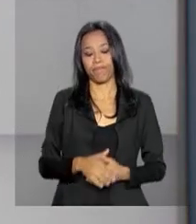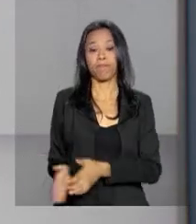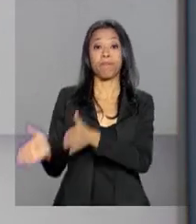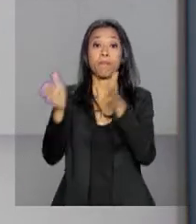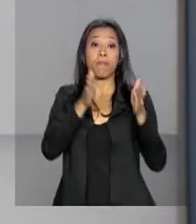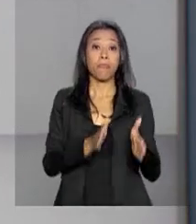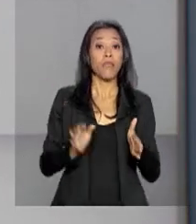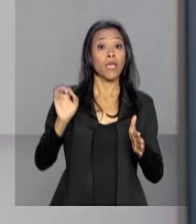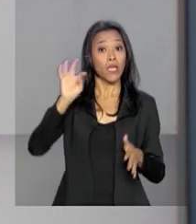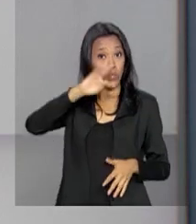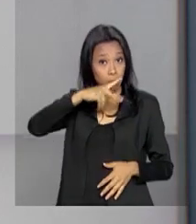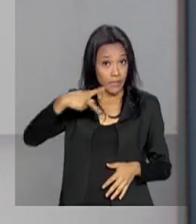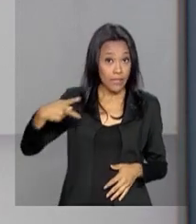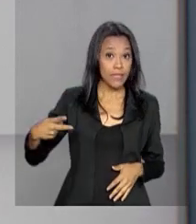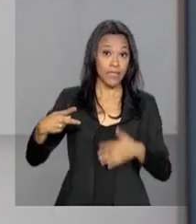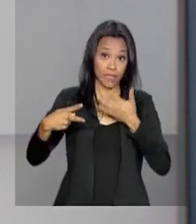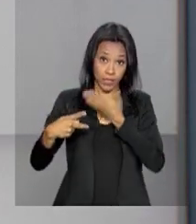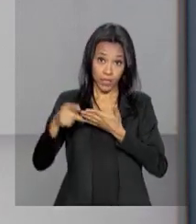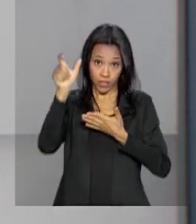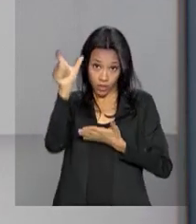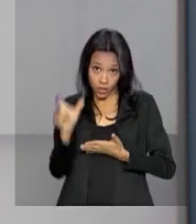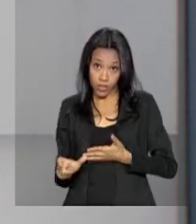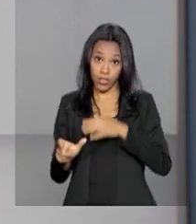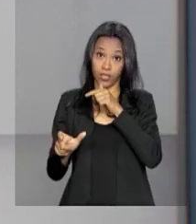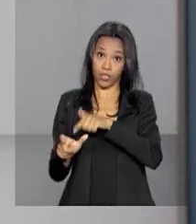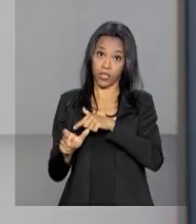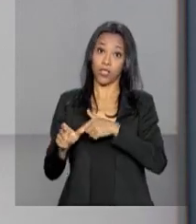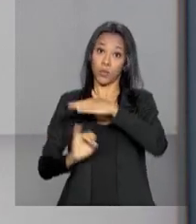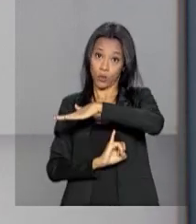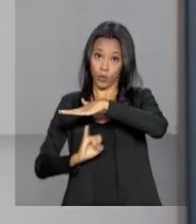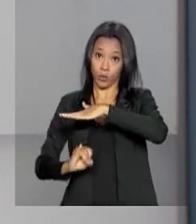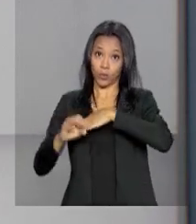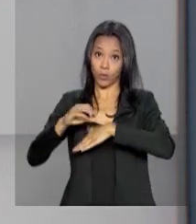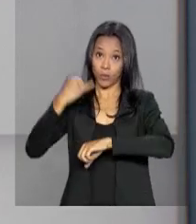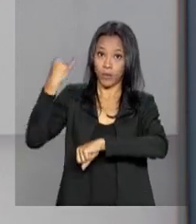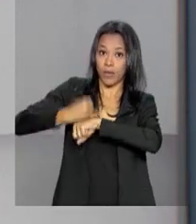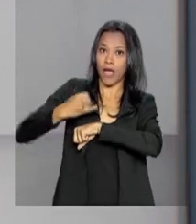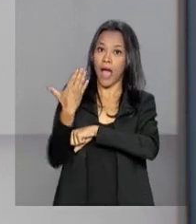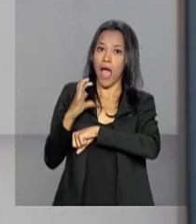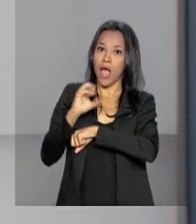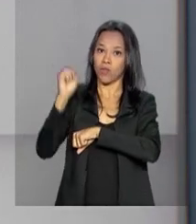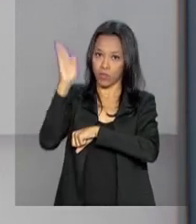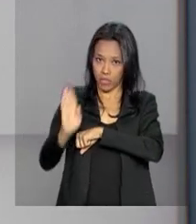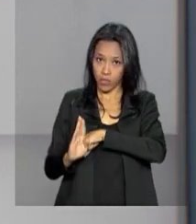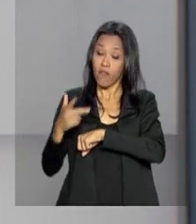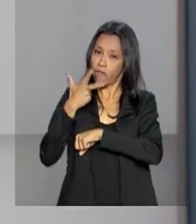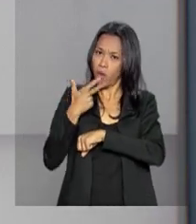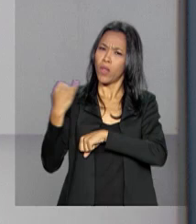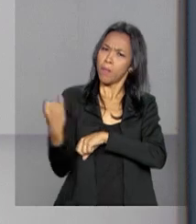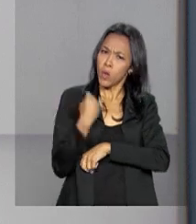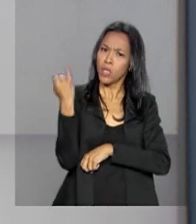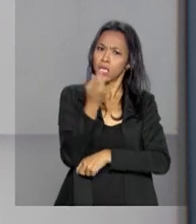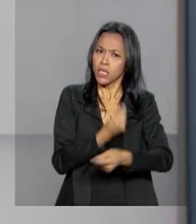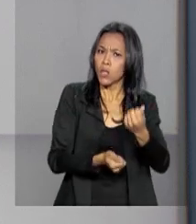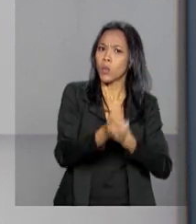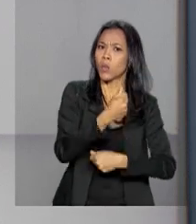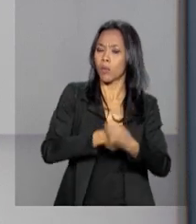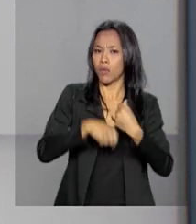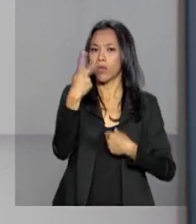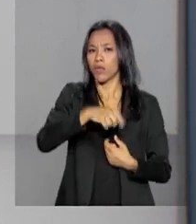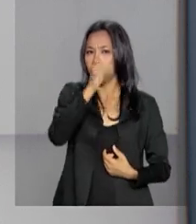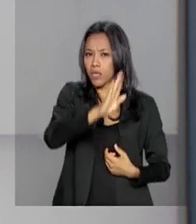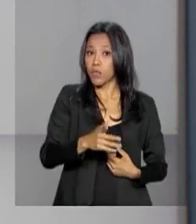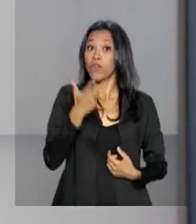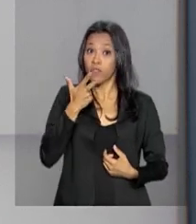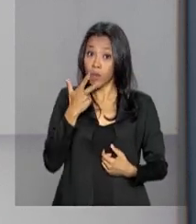presidente executivo do Instituto Aço Brasil falou sobre a importância do setor para a economia brasileira e também comentou sobre a cota